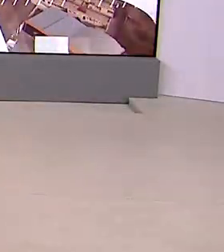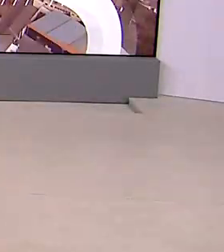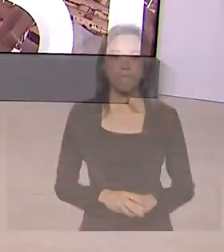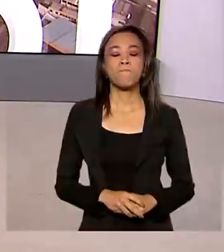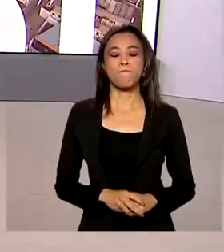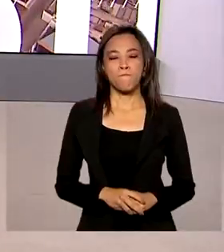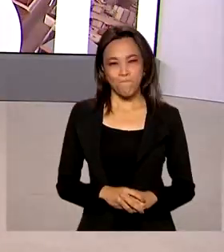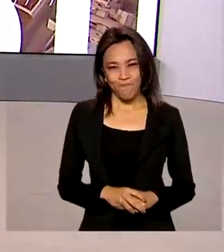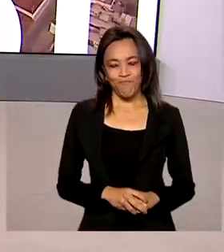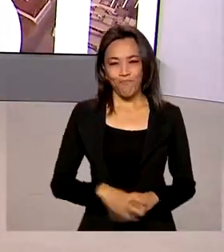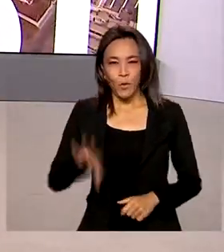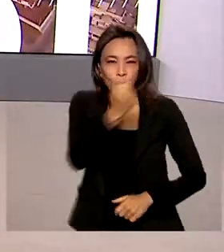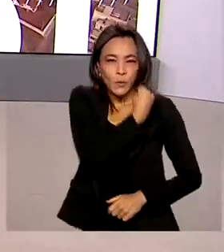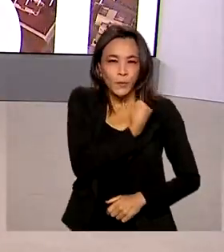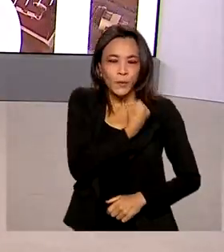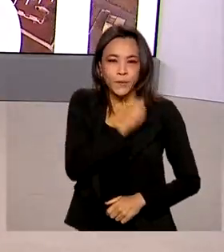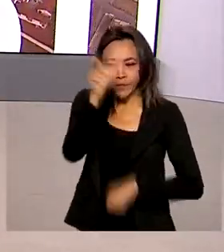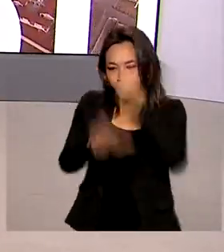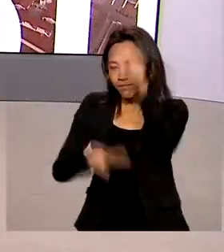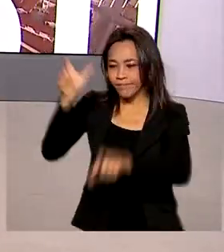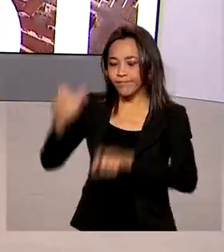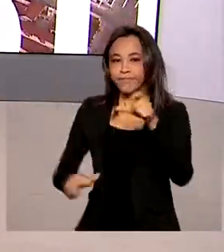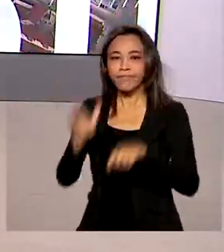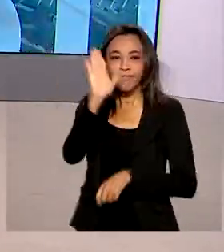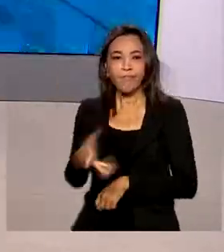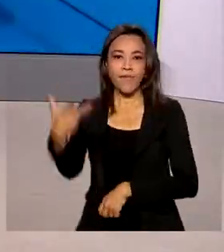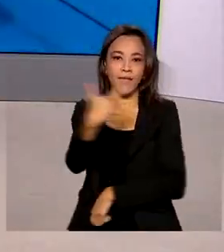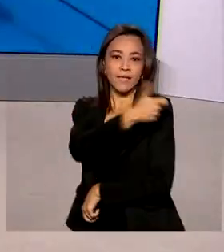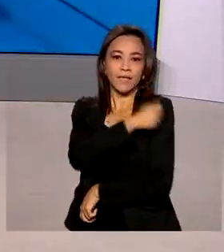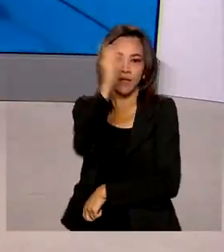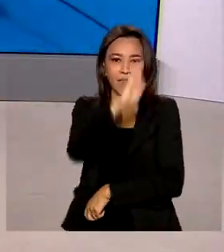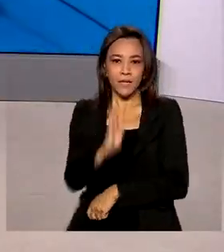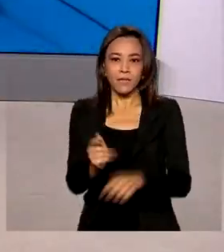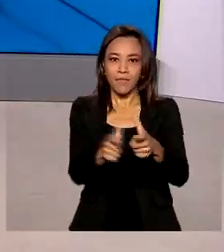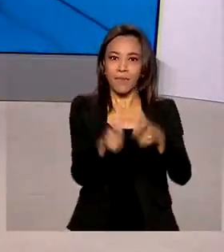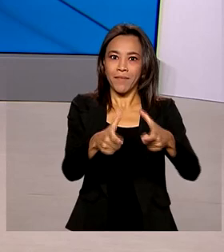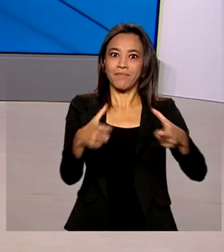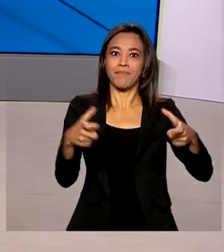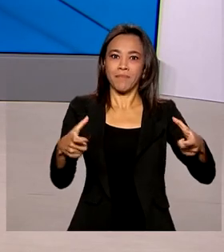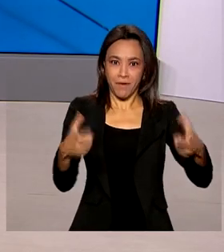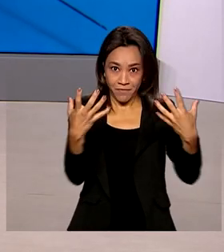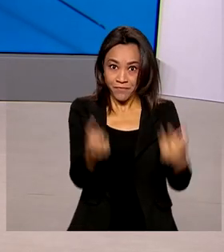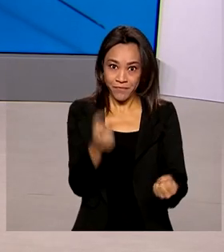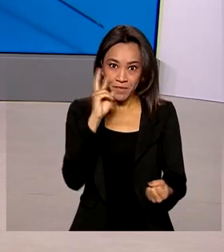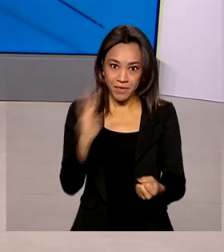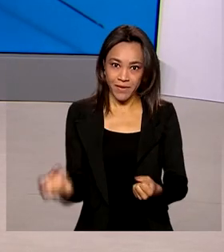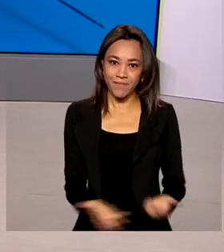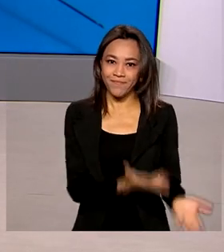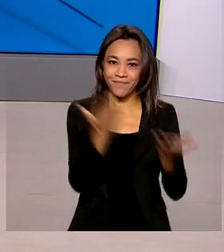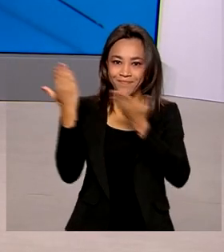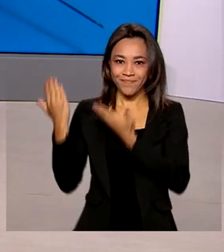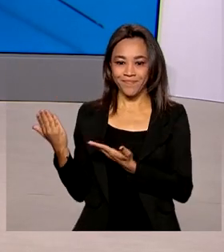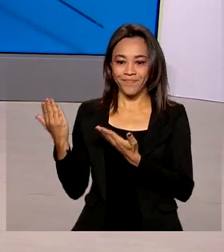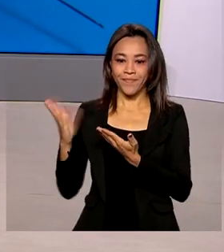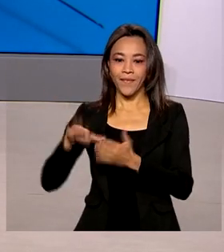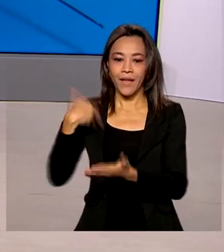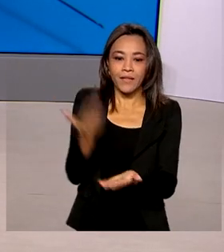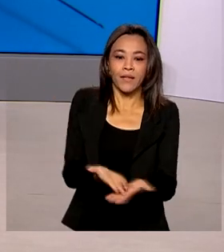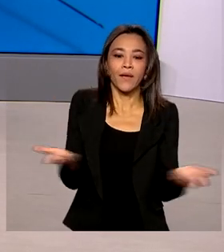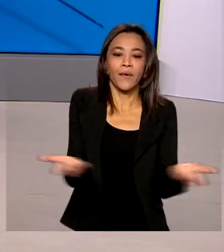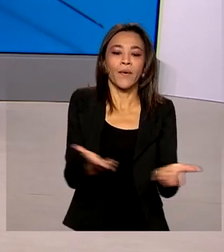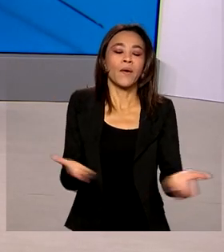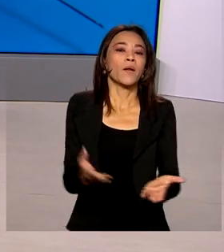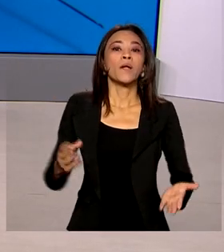E o número de pessoas vacinadas pelo país não para de crescer. Vamos ver aqui no telão? Olha, até agora o Ministério da